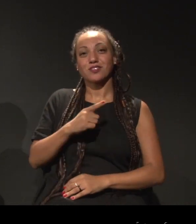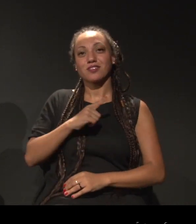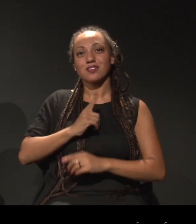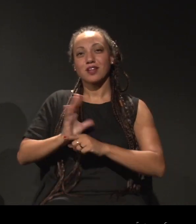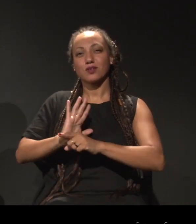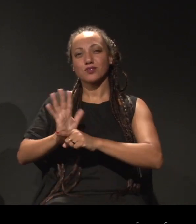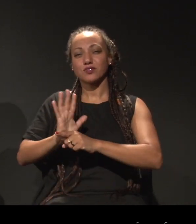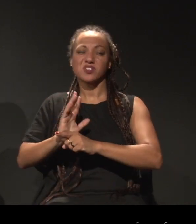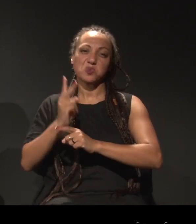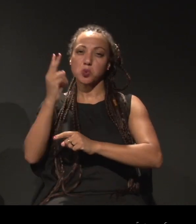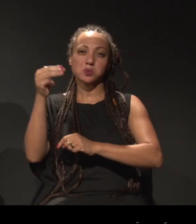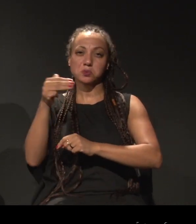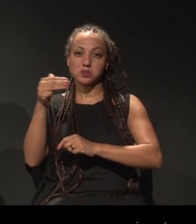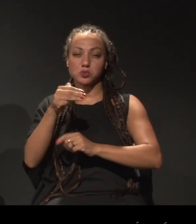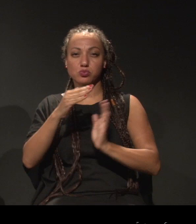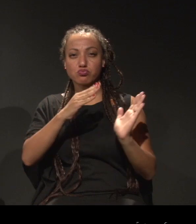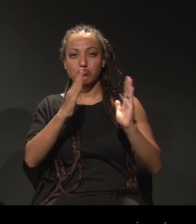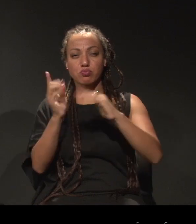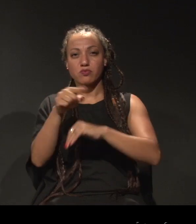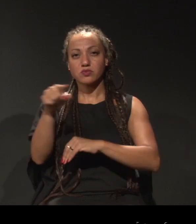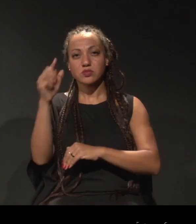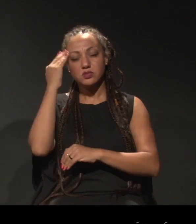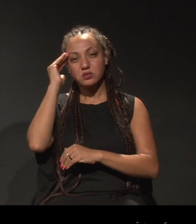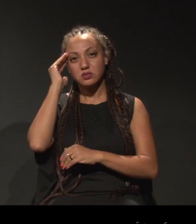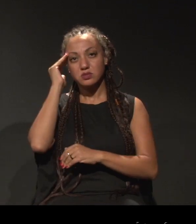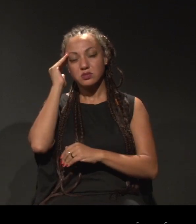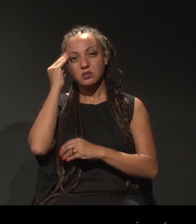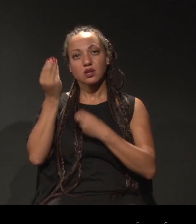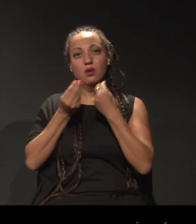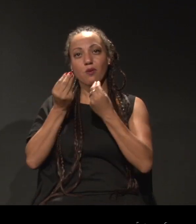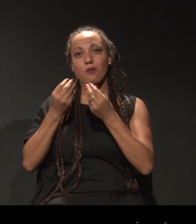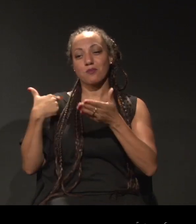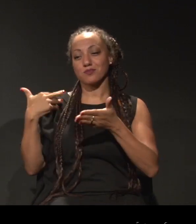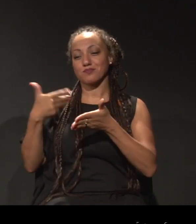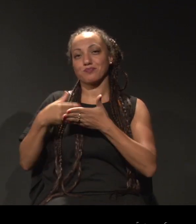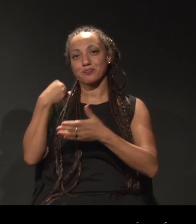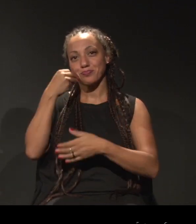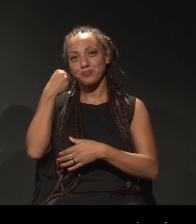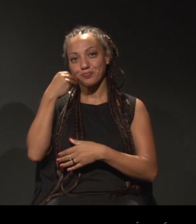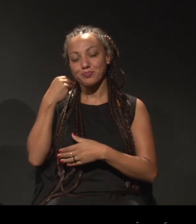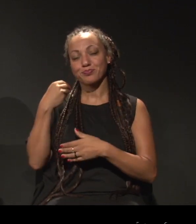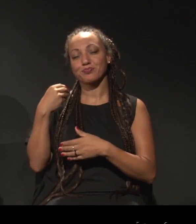take de dois minutos para vocês entenderem todo esse processo